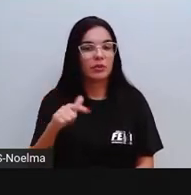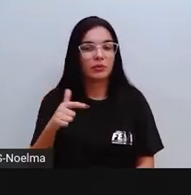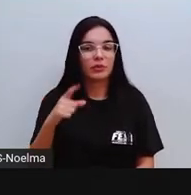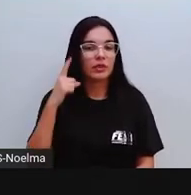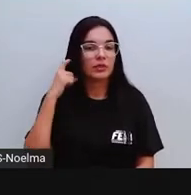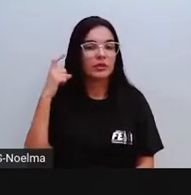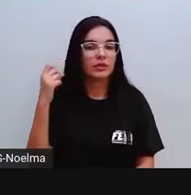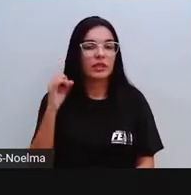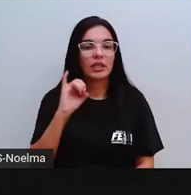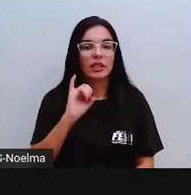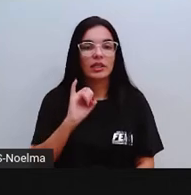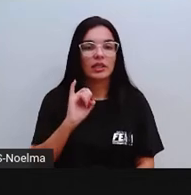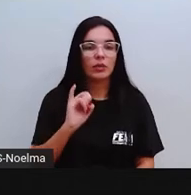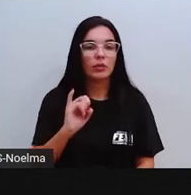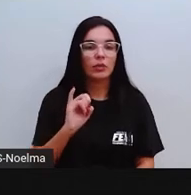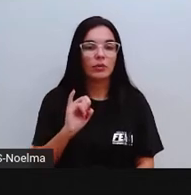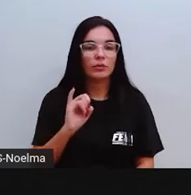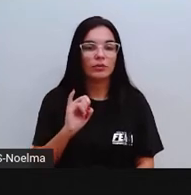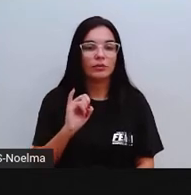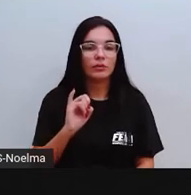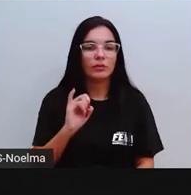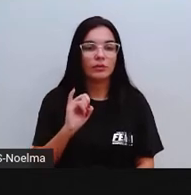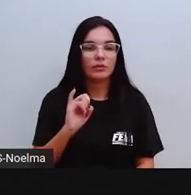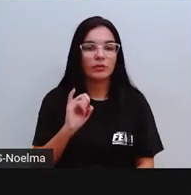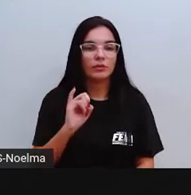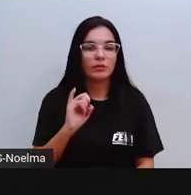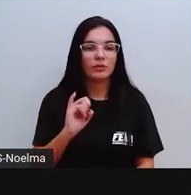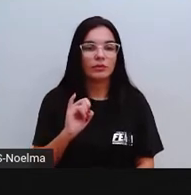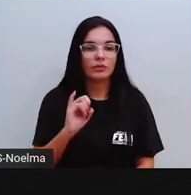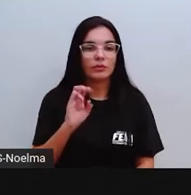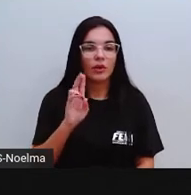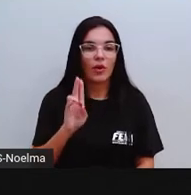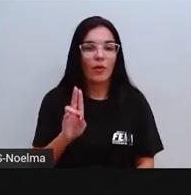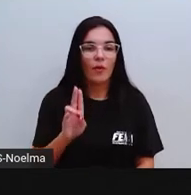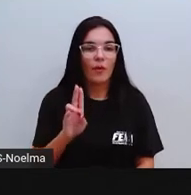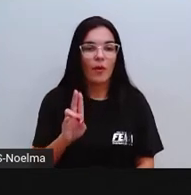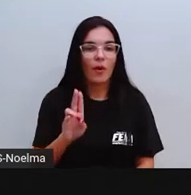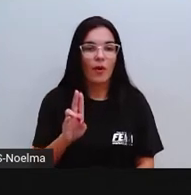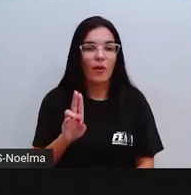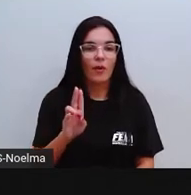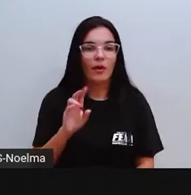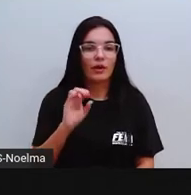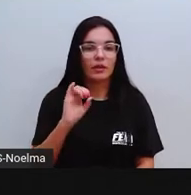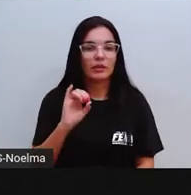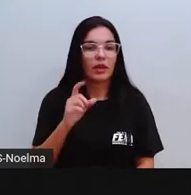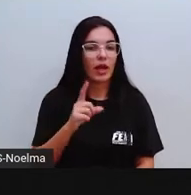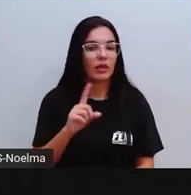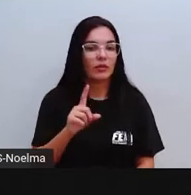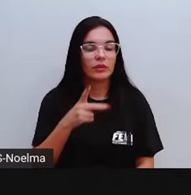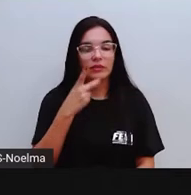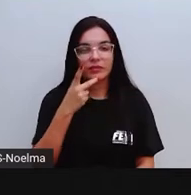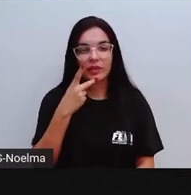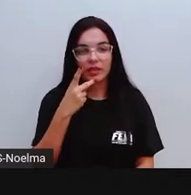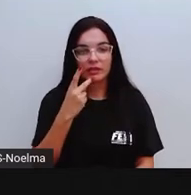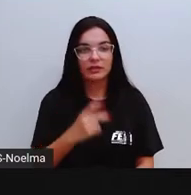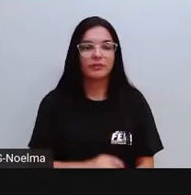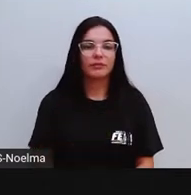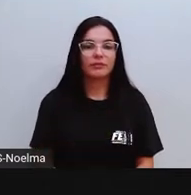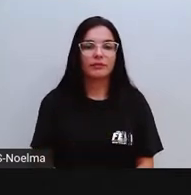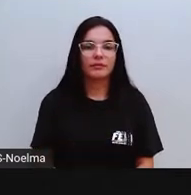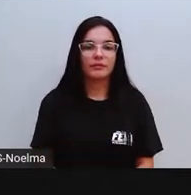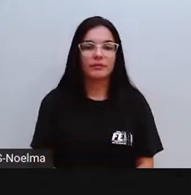pronunciada, tá bom? A letra U, perdão, segundo o ano, letra U não vai ser pronunciada.